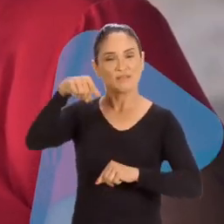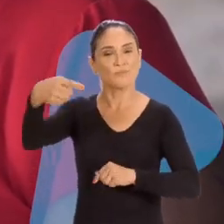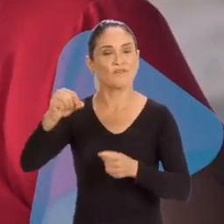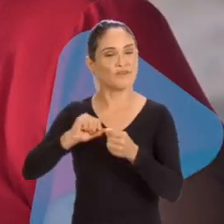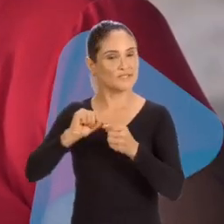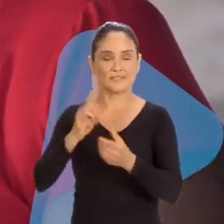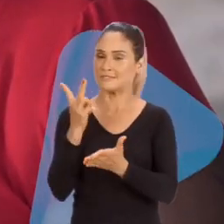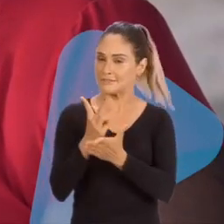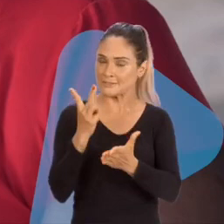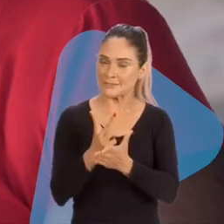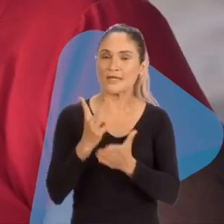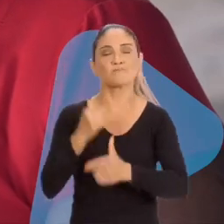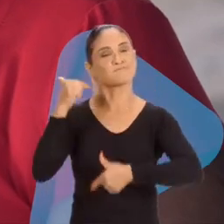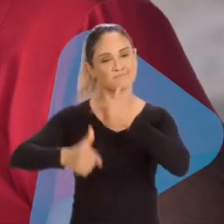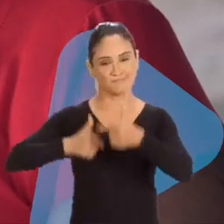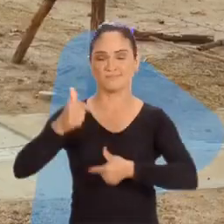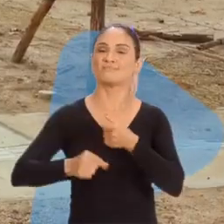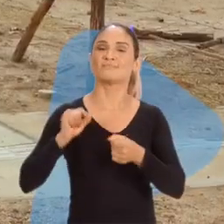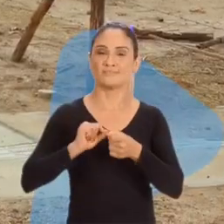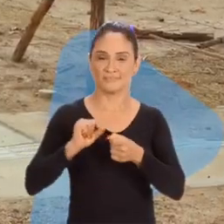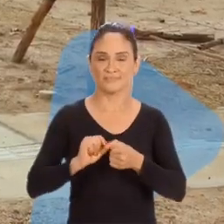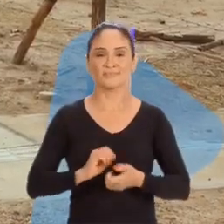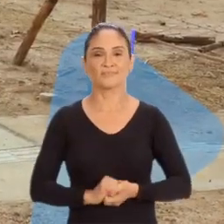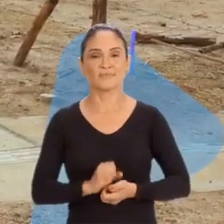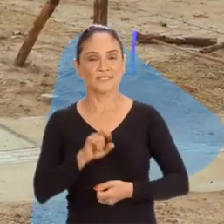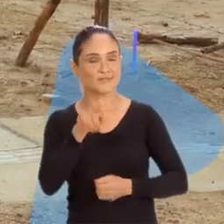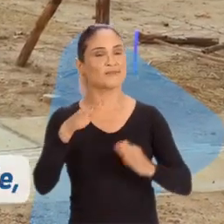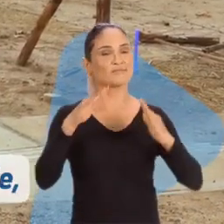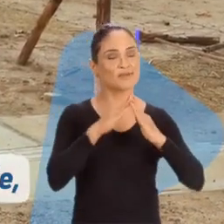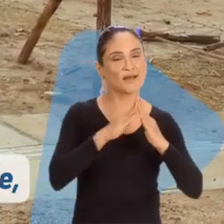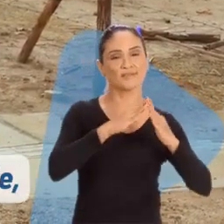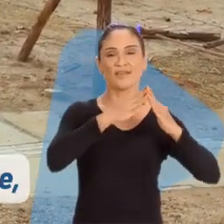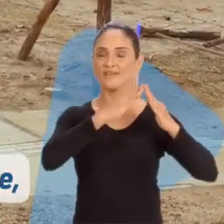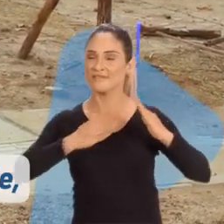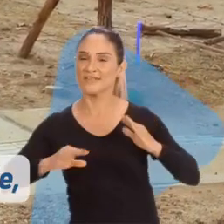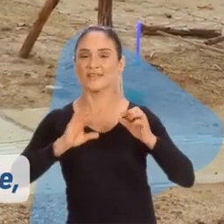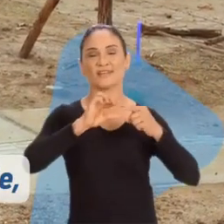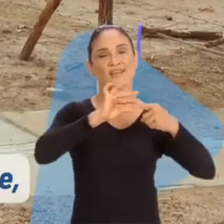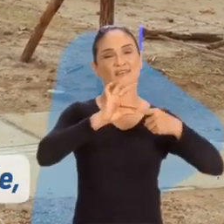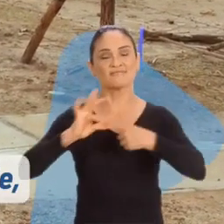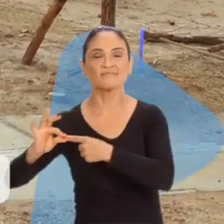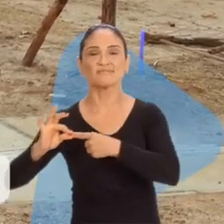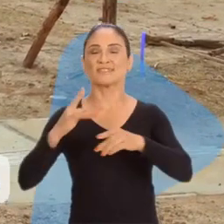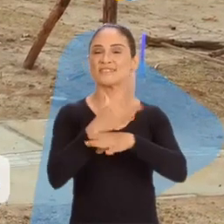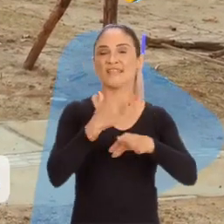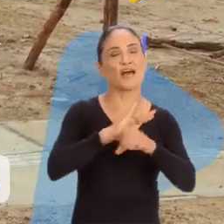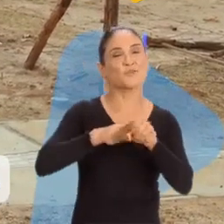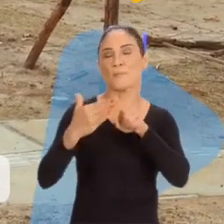depois. Ele está ali sempre na guerra fazendo. Quem mora em vilas, quem mora em bairros, quem mora na periferia, enfim, quem mora na cidade,